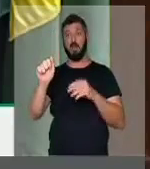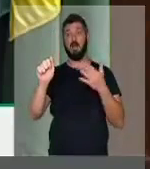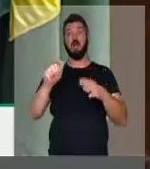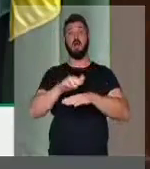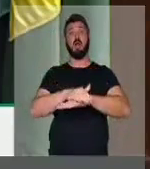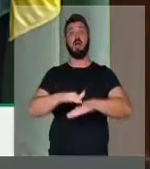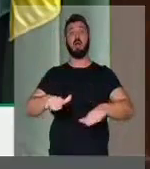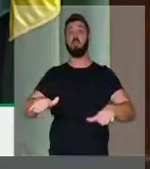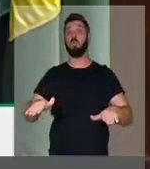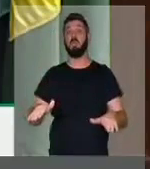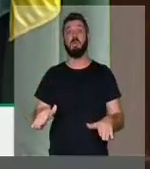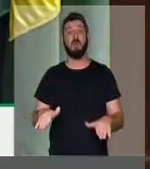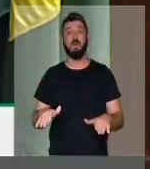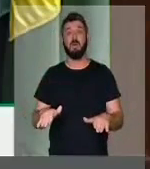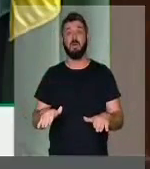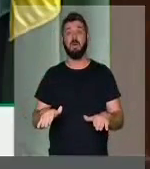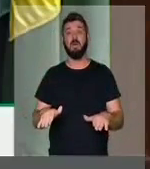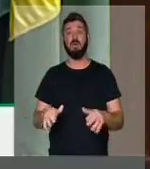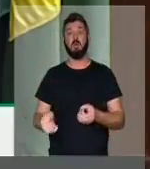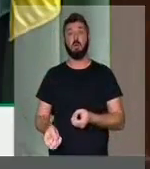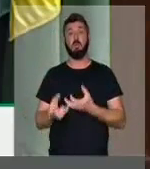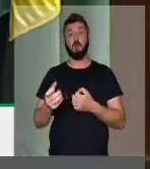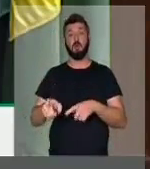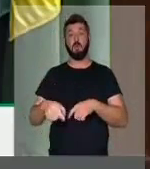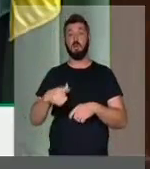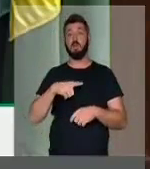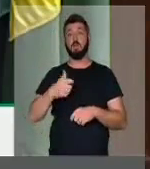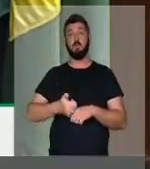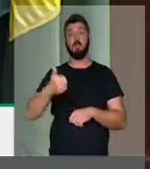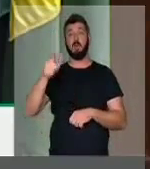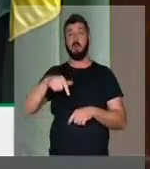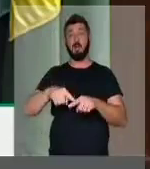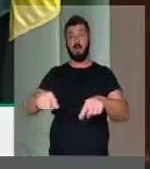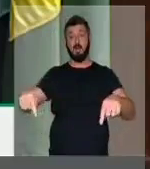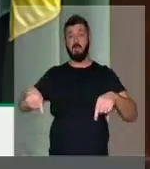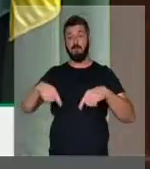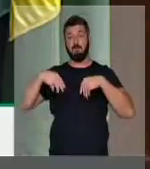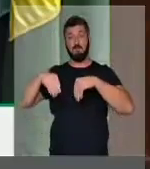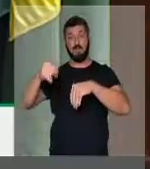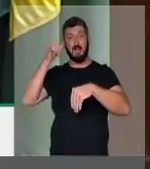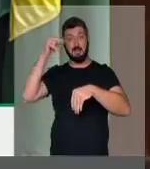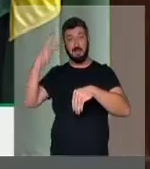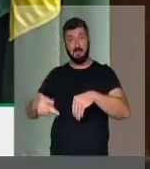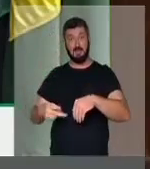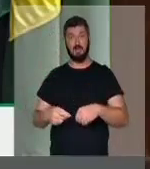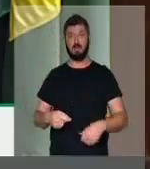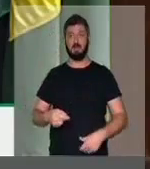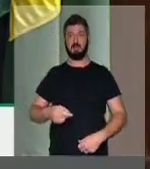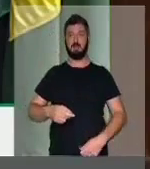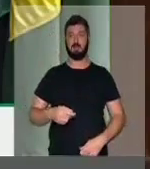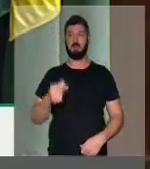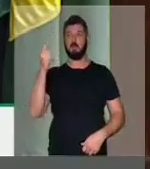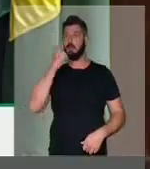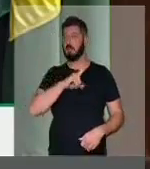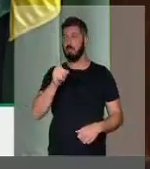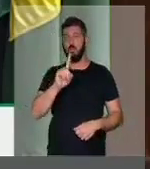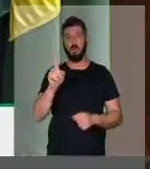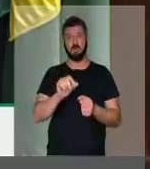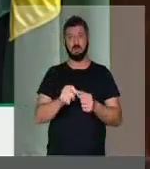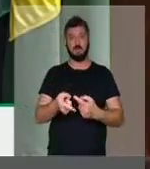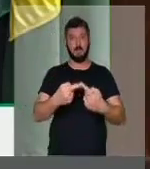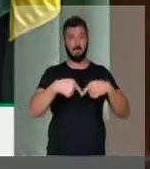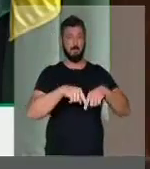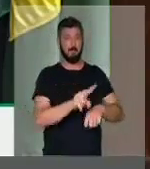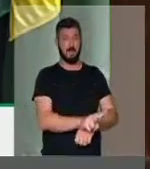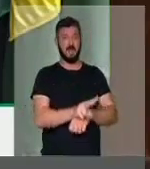acabou-se aquilo que o produtor tem de melhor que a sua propriedade. Eles vão ter, eles não vão conseguir mais fazer